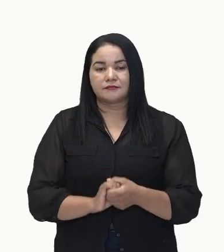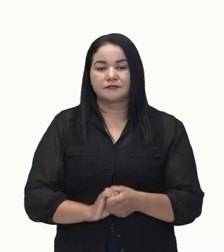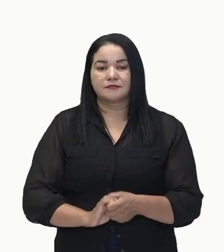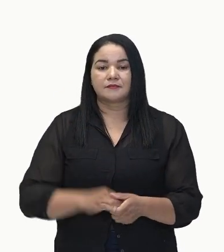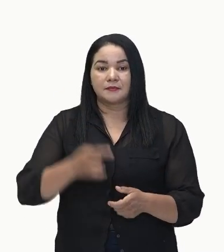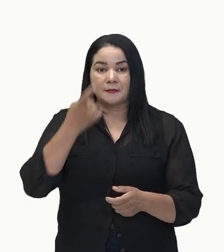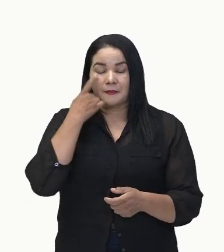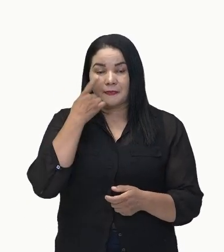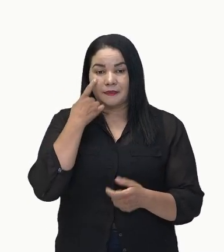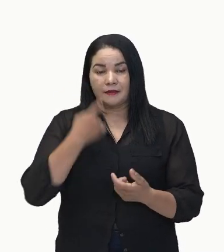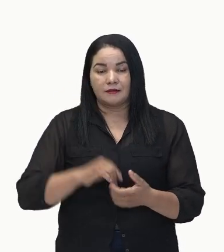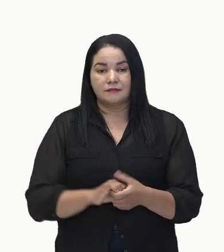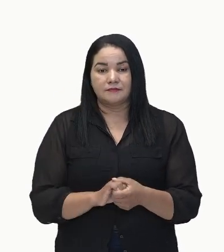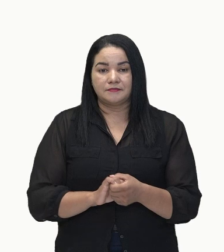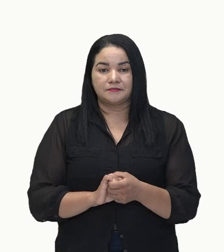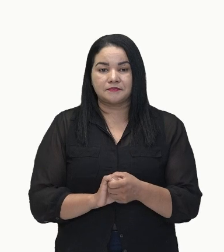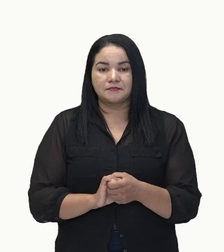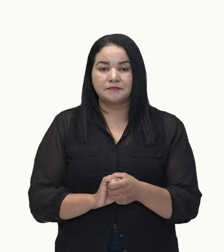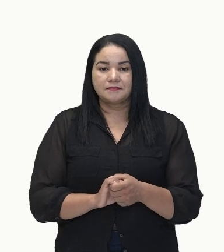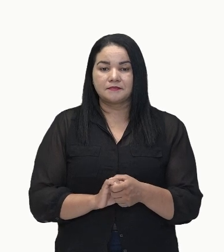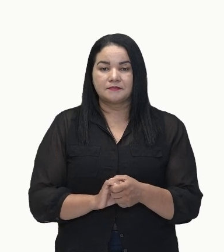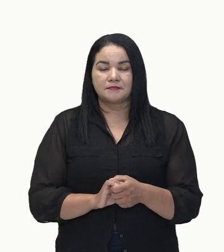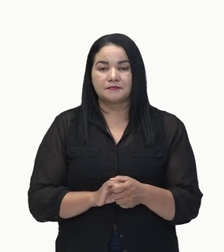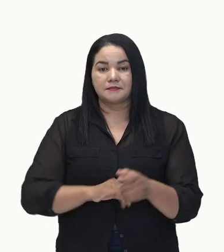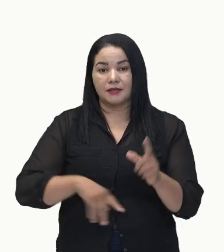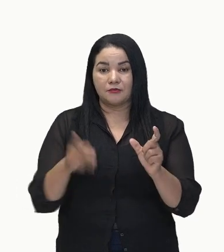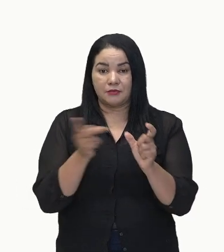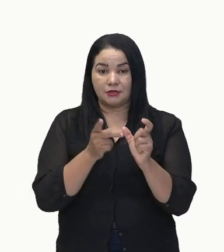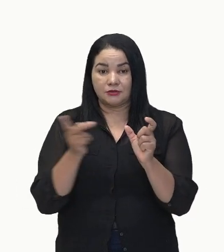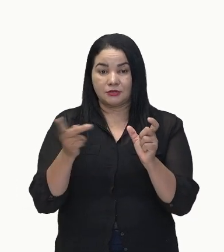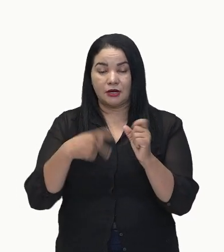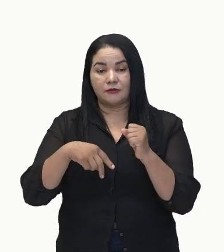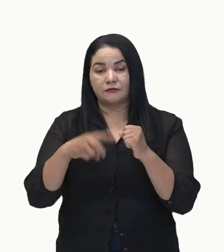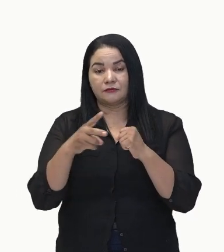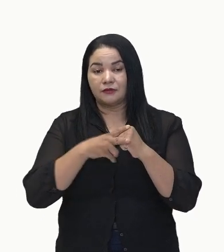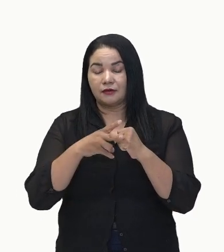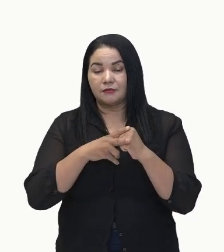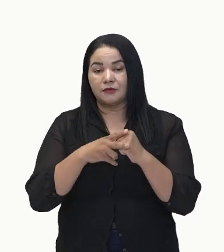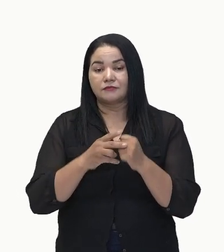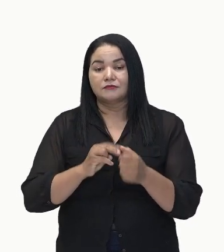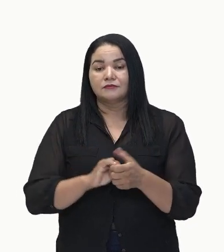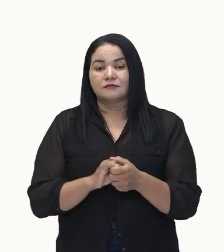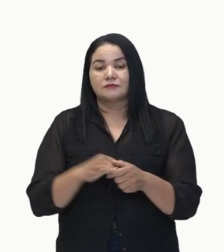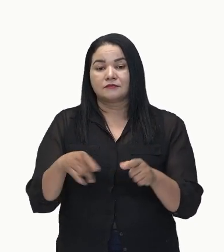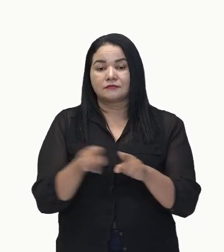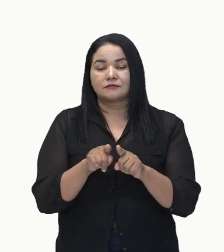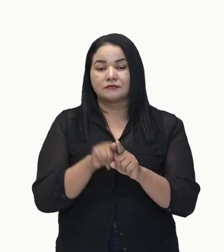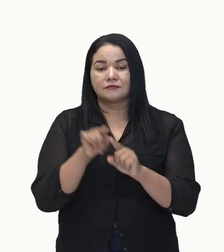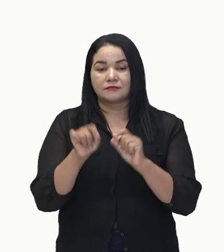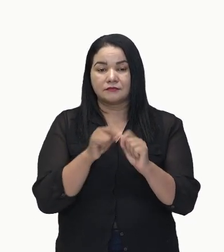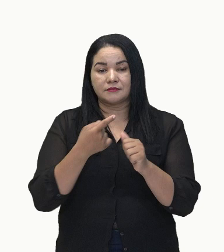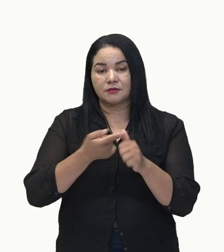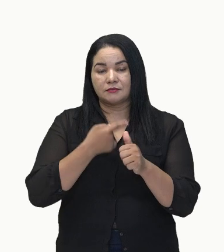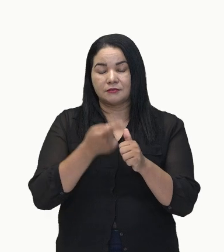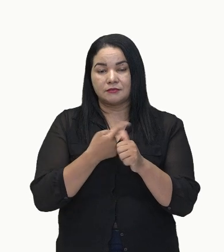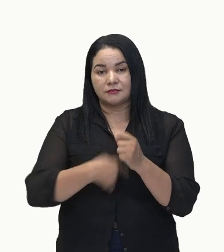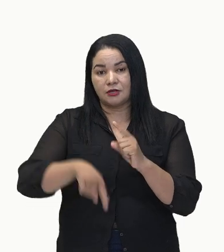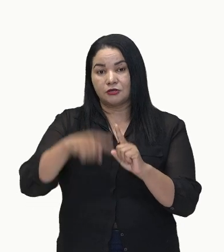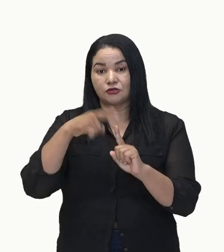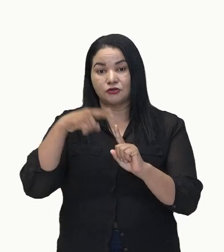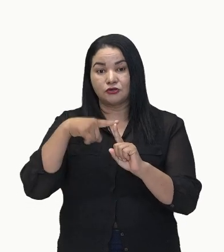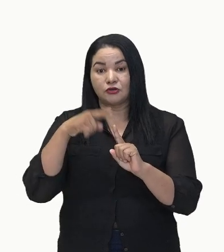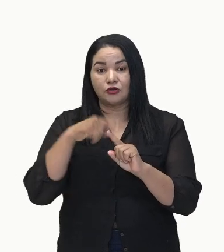predicado verbal. Agora nós vamos falar sobre os predicados verbais. Primeiro tipo de predicado. Estamos